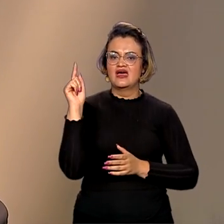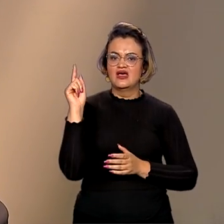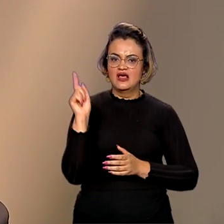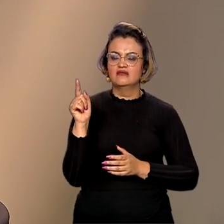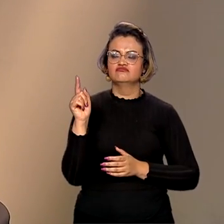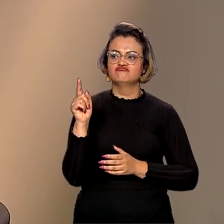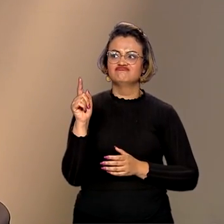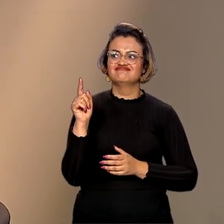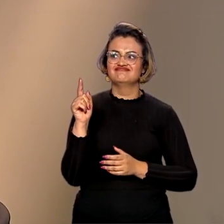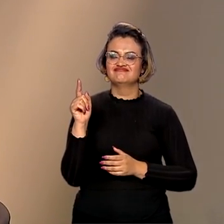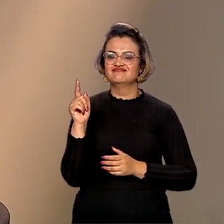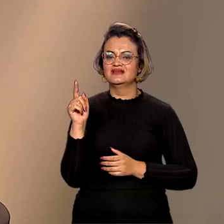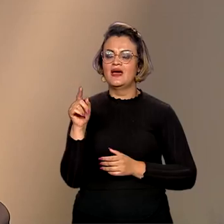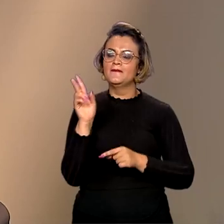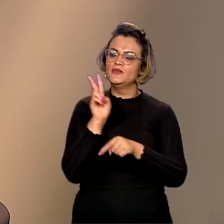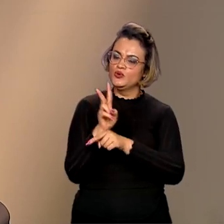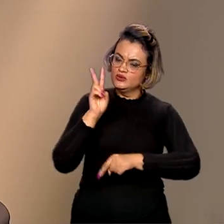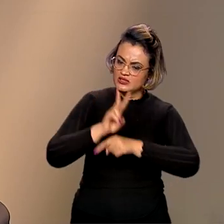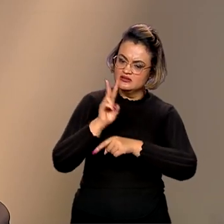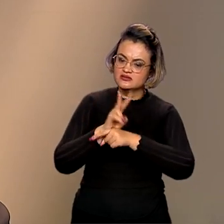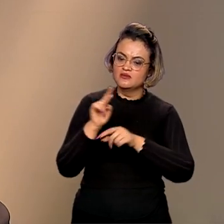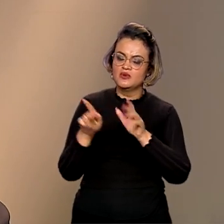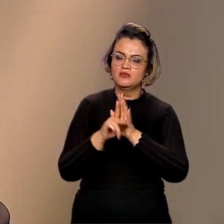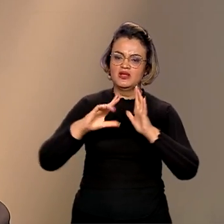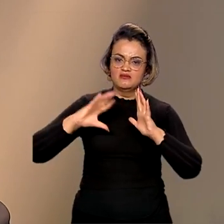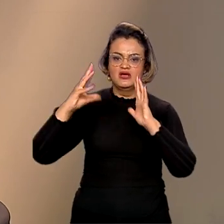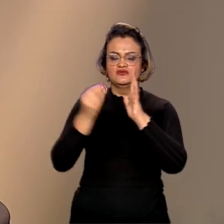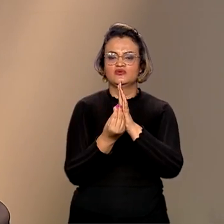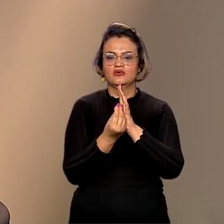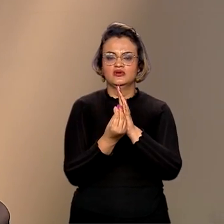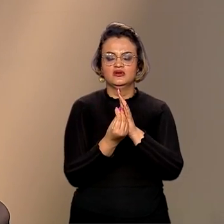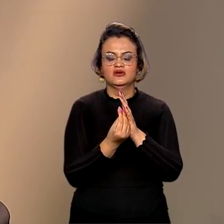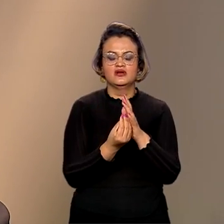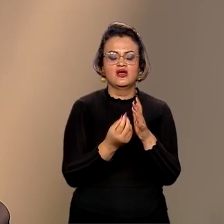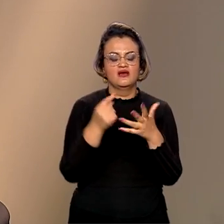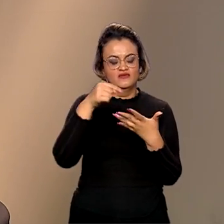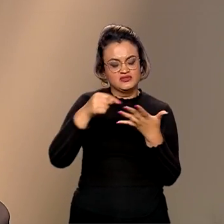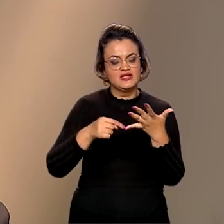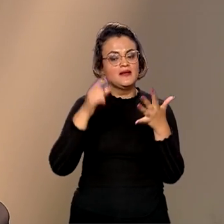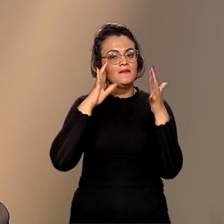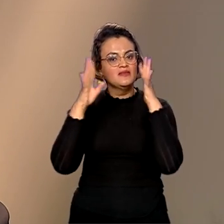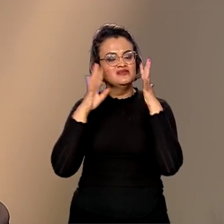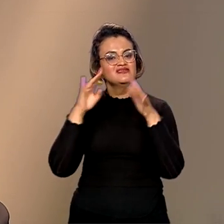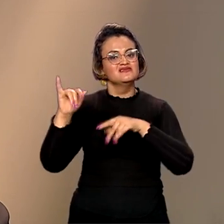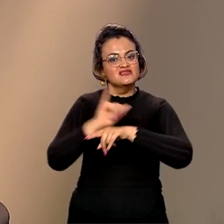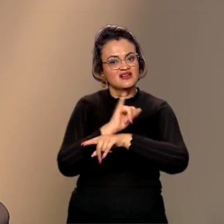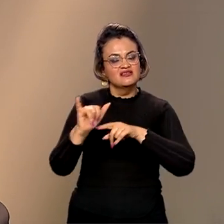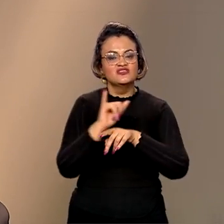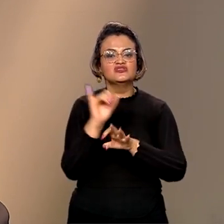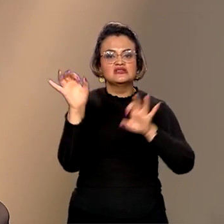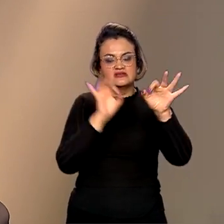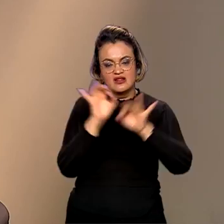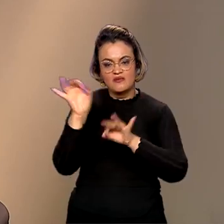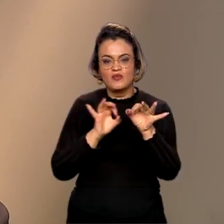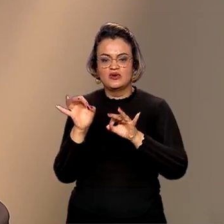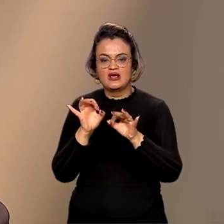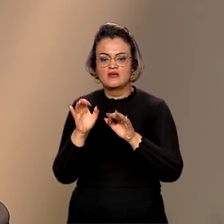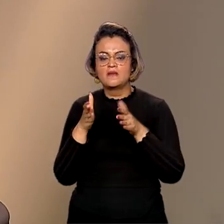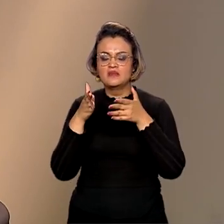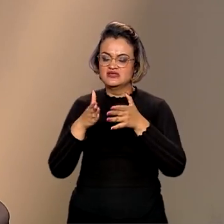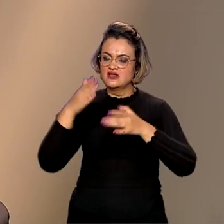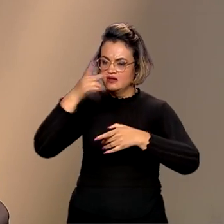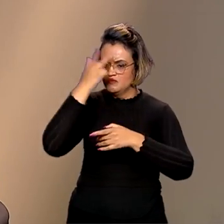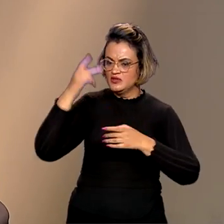essa proteção da Amazônia seja pensada e a estratégia seja elaborada pelas pessoas que